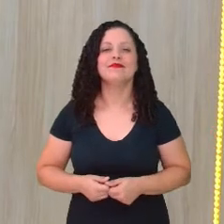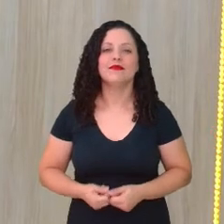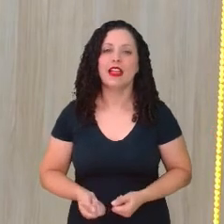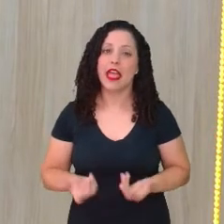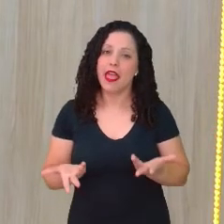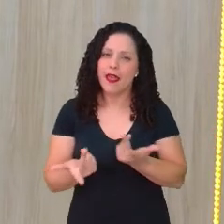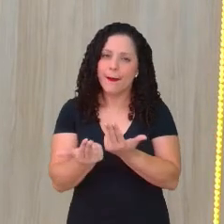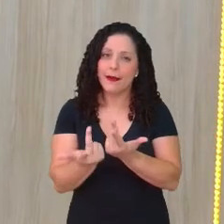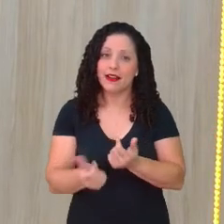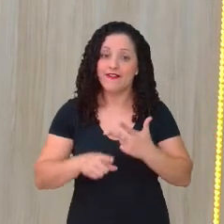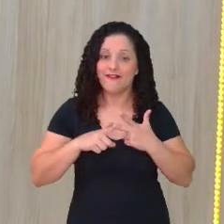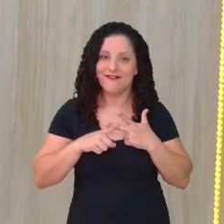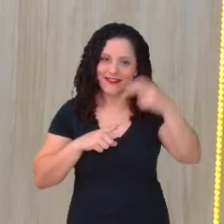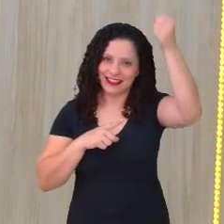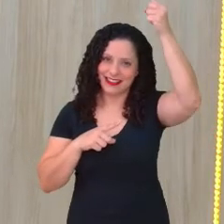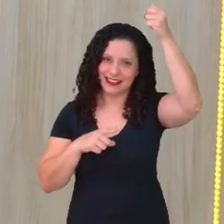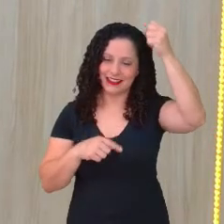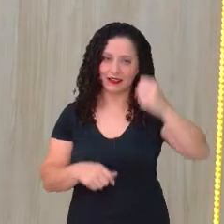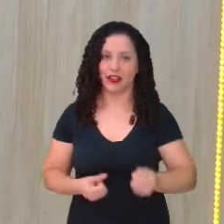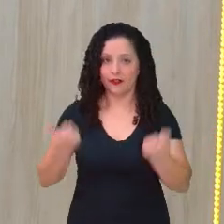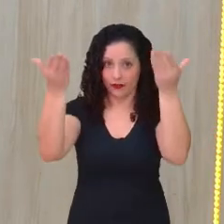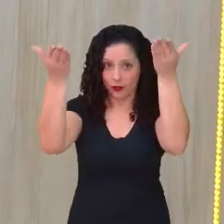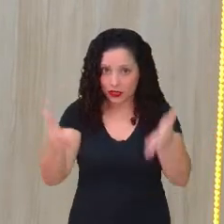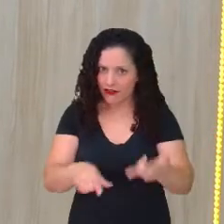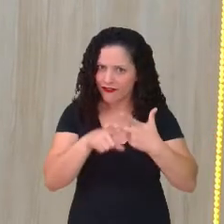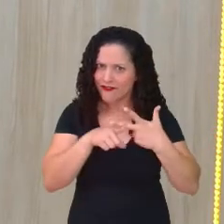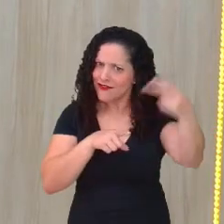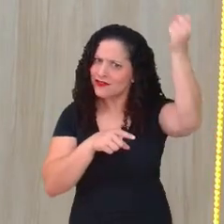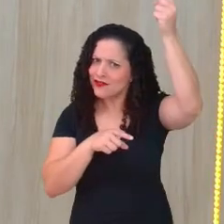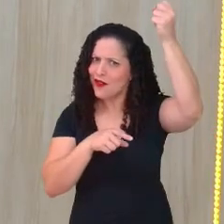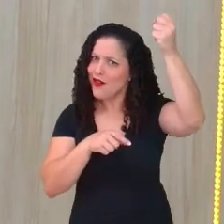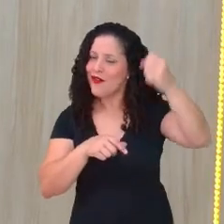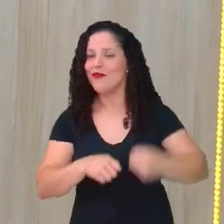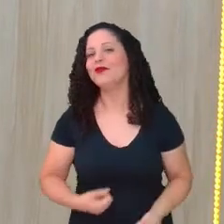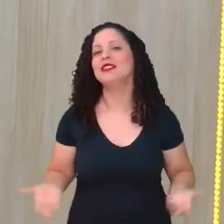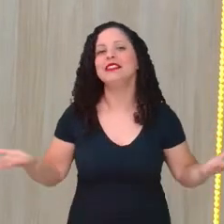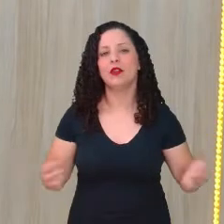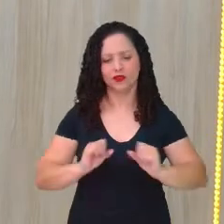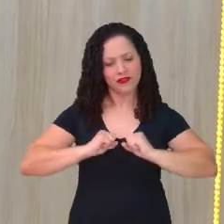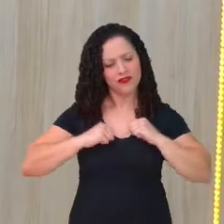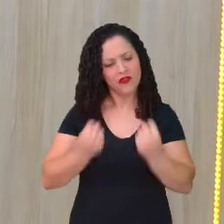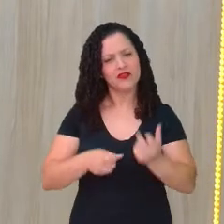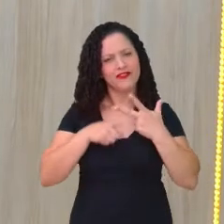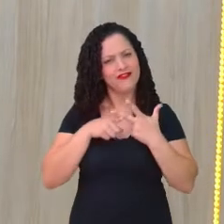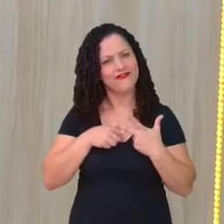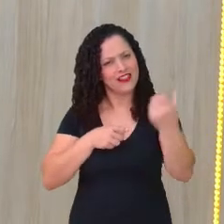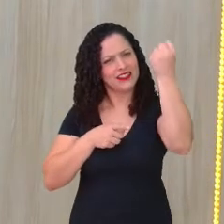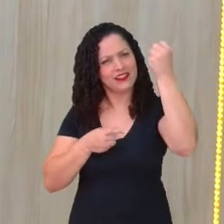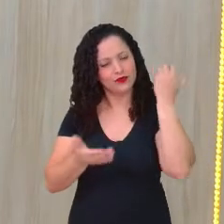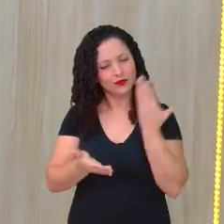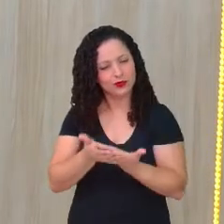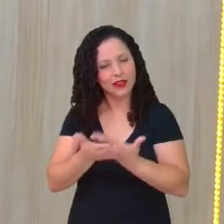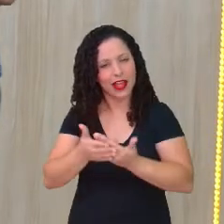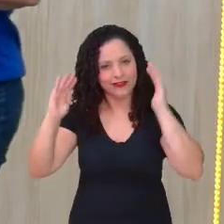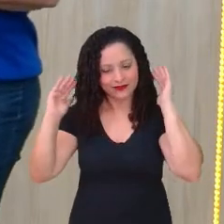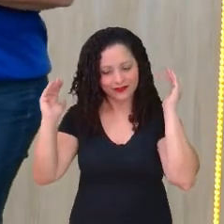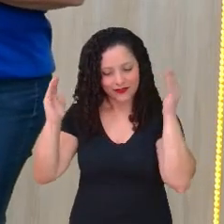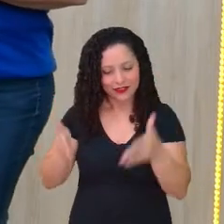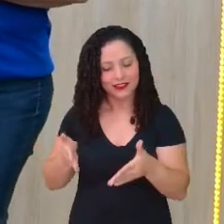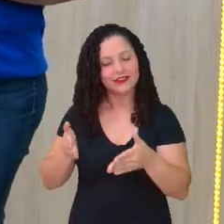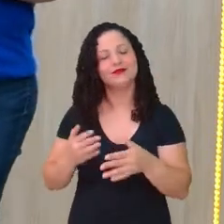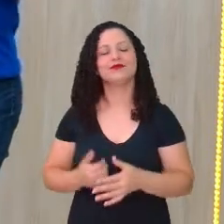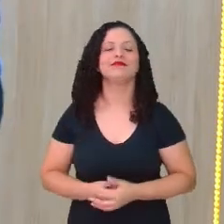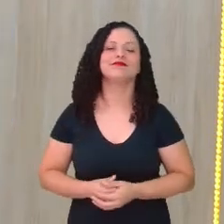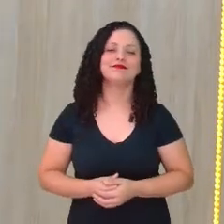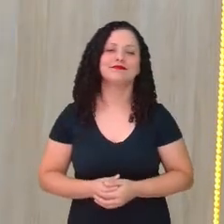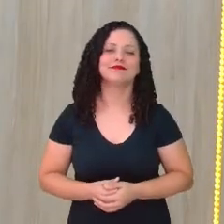vencer na vida. Então, você nasceu para ser vencedor, vencedora. Então, vença através dos seus estudos, tá? Então,